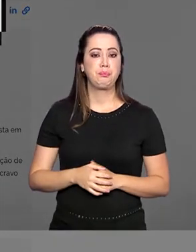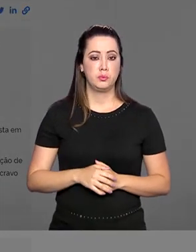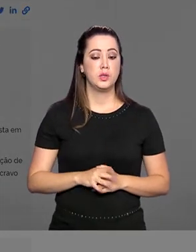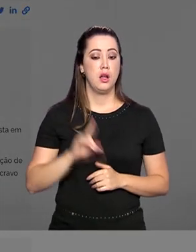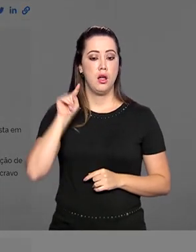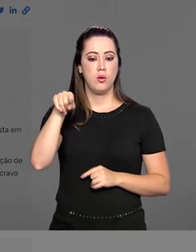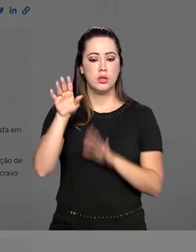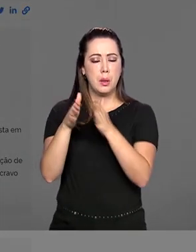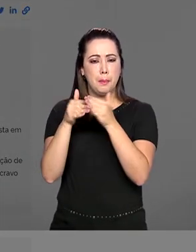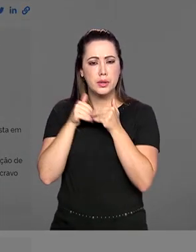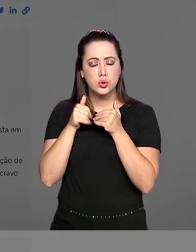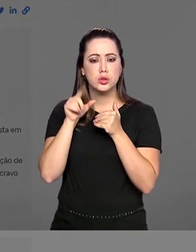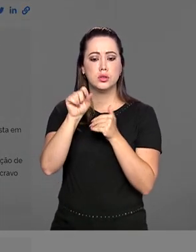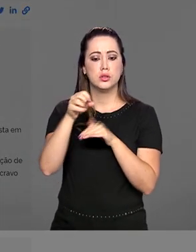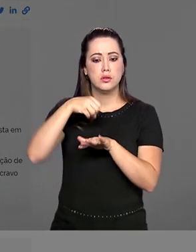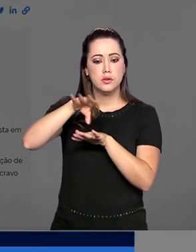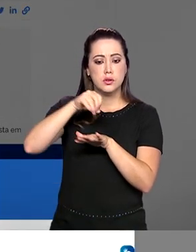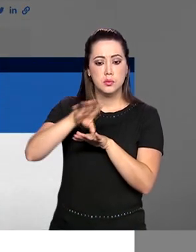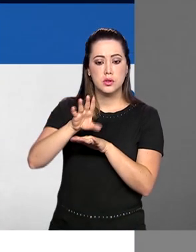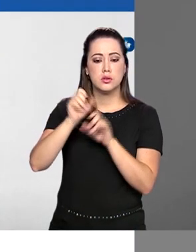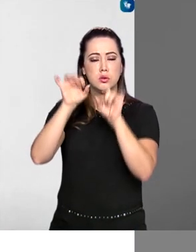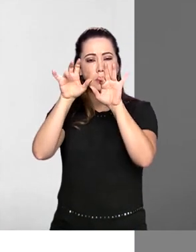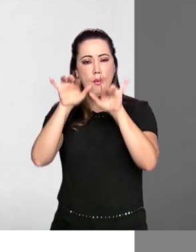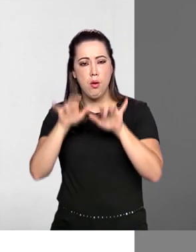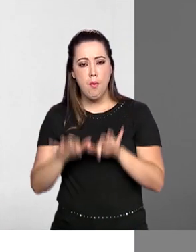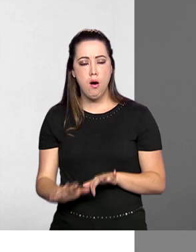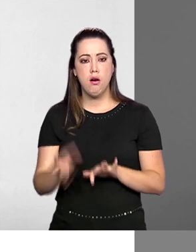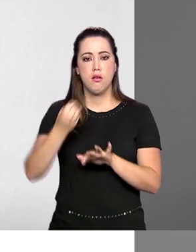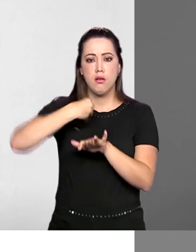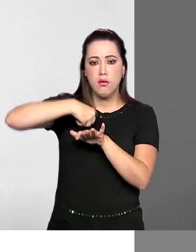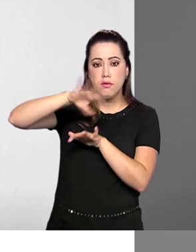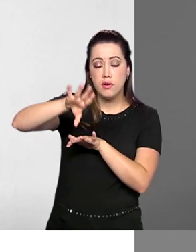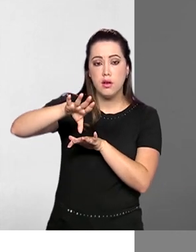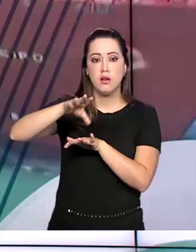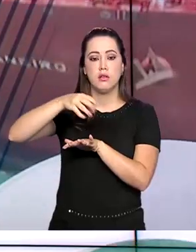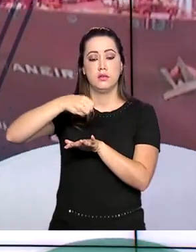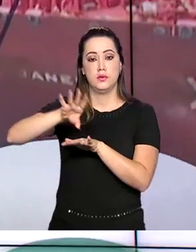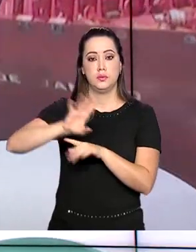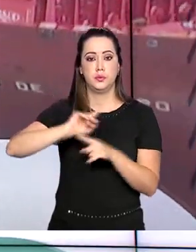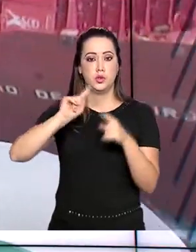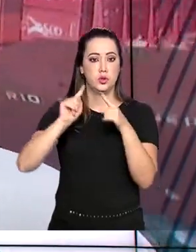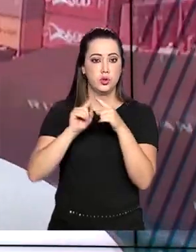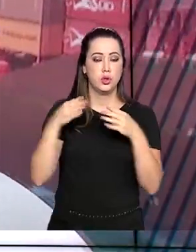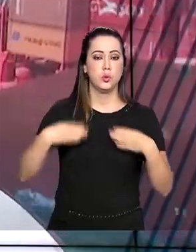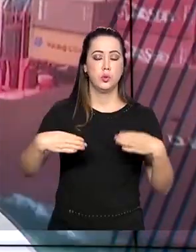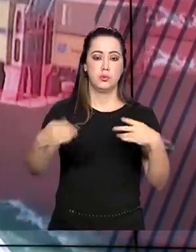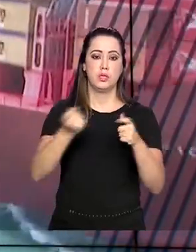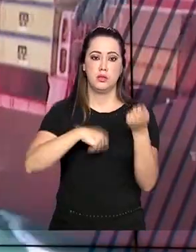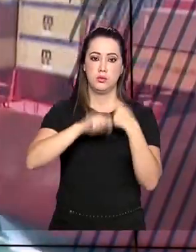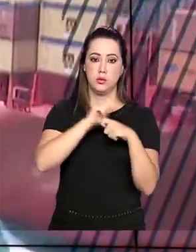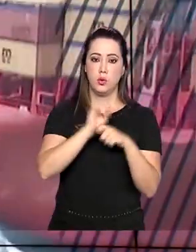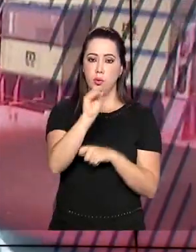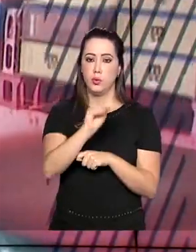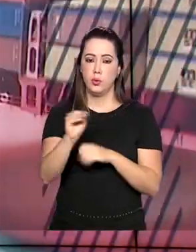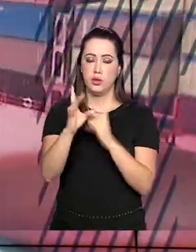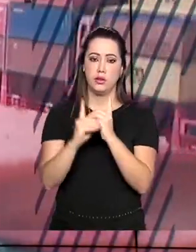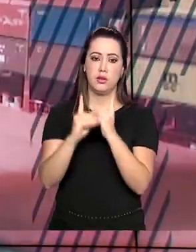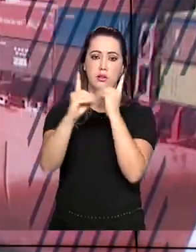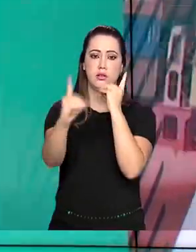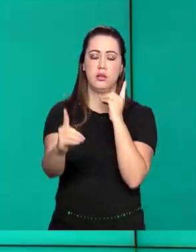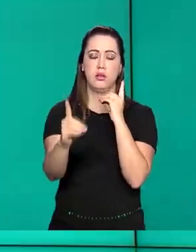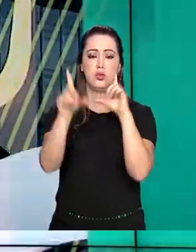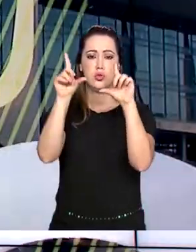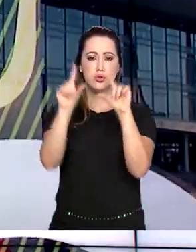clicar em solicitar, é só preencher um formulário e enviar as informações. Segundo o Ministério da Economia, o atendimento remoto reduz